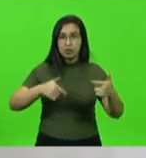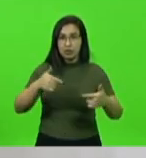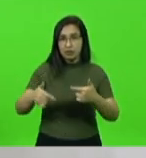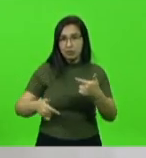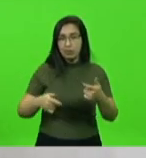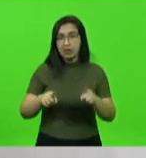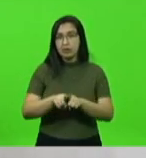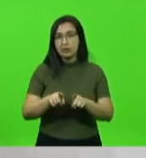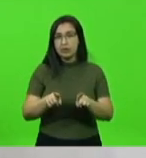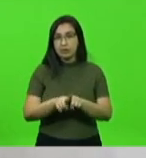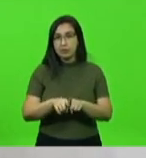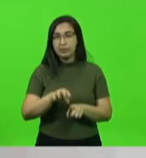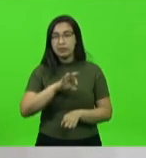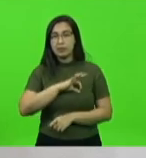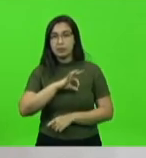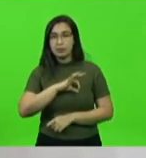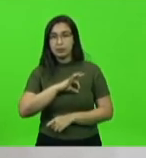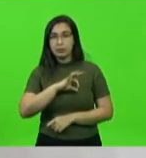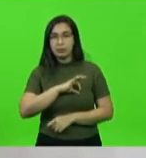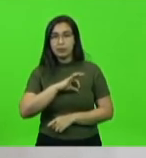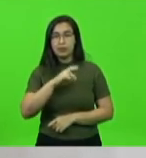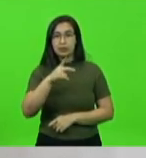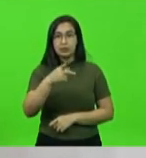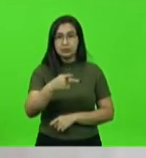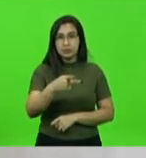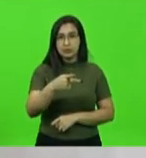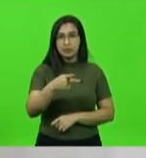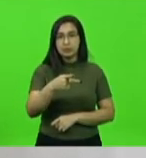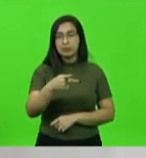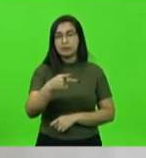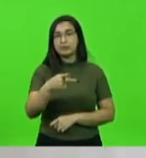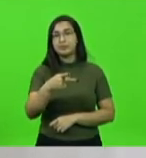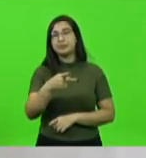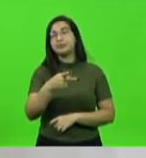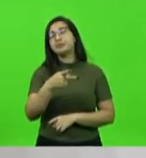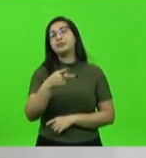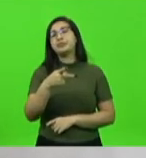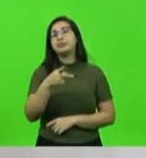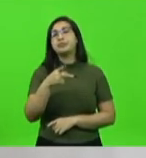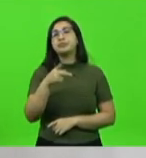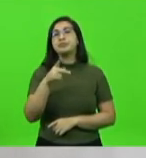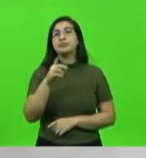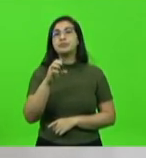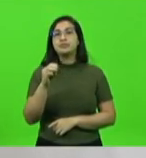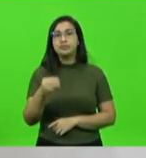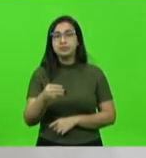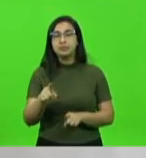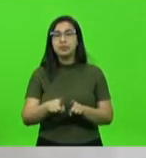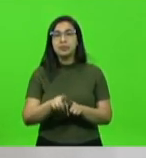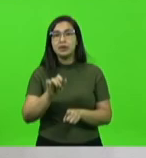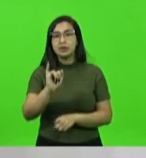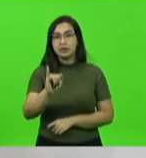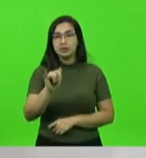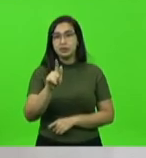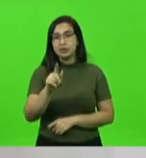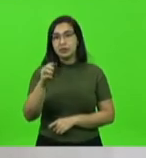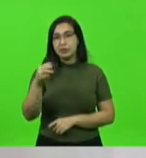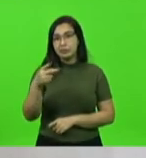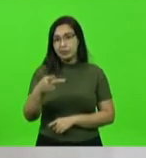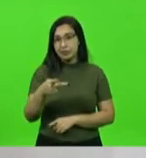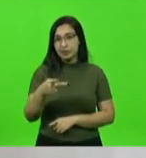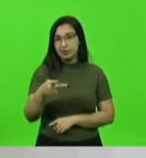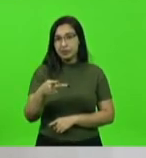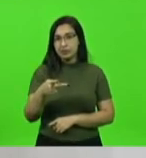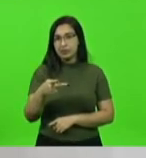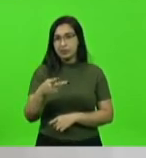Polícia Civil, aos auxiliares dos peritos do IGP. Não se deixe enganar.